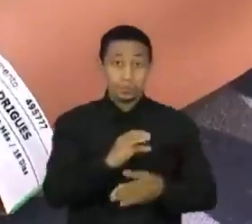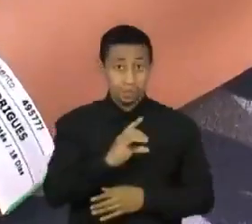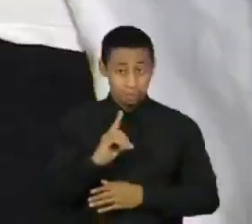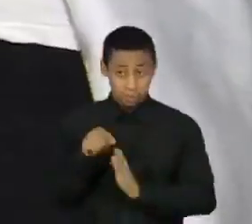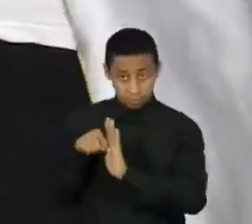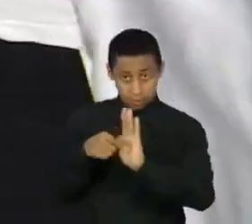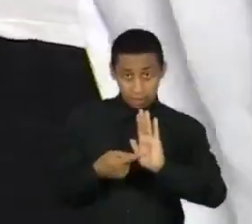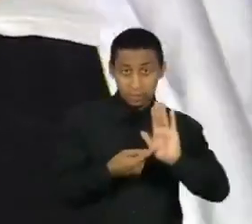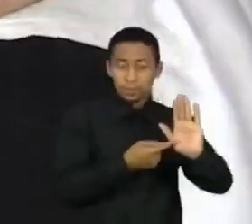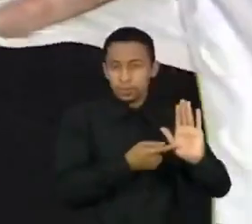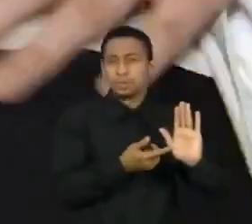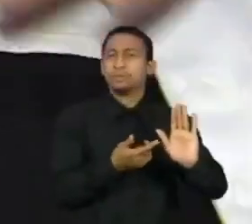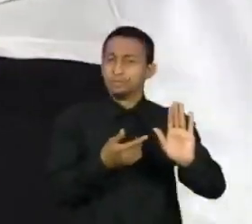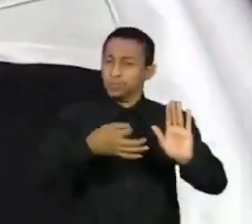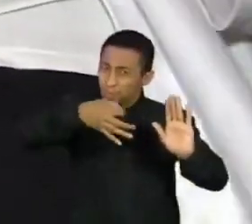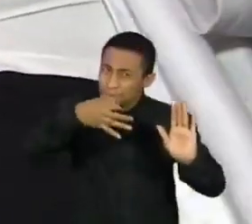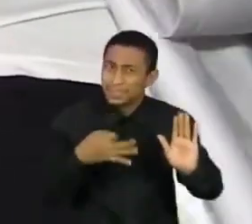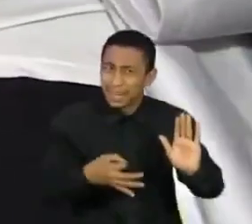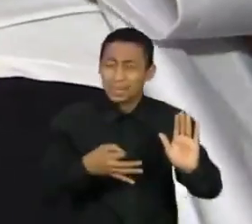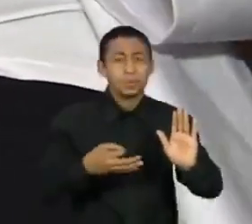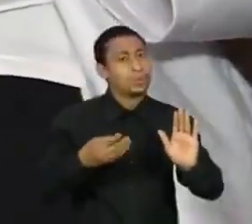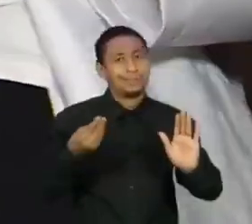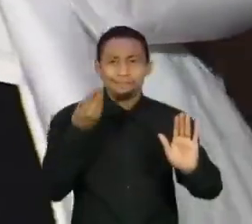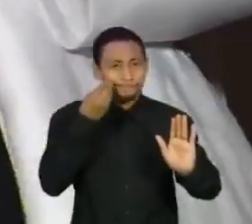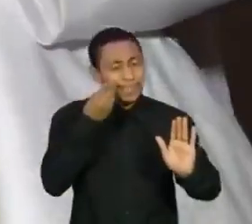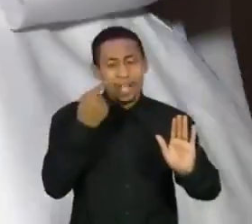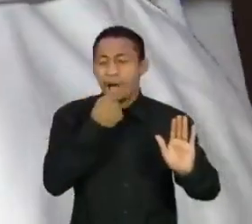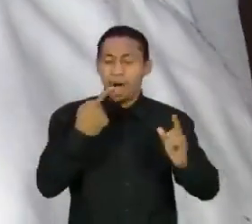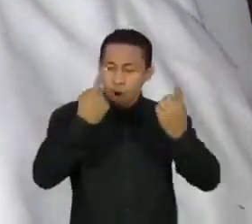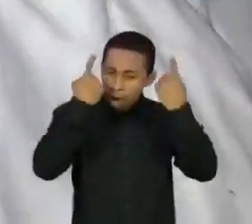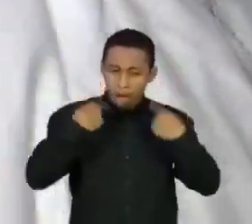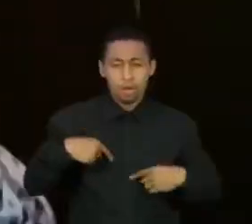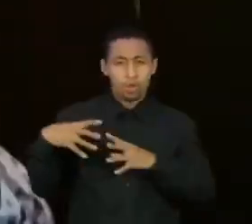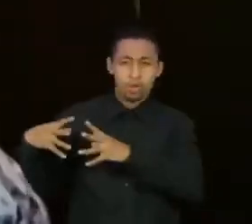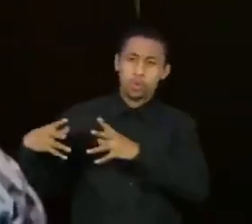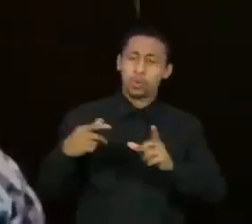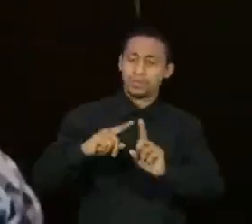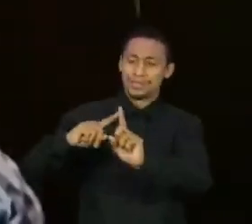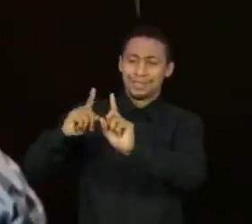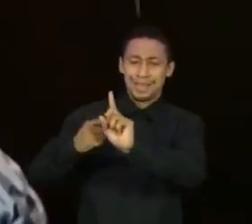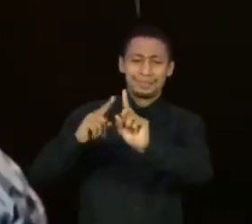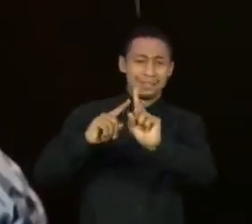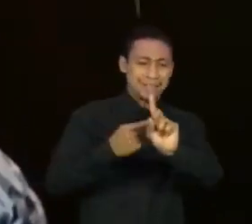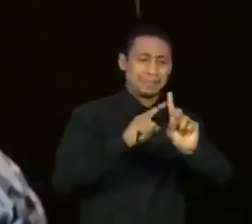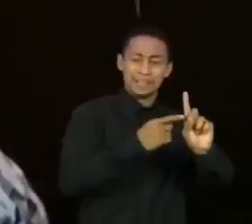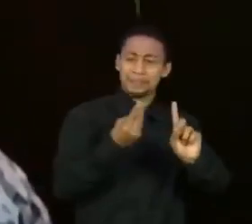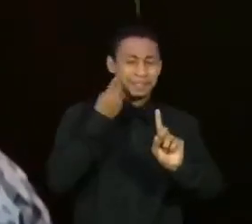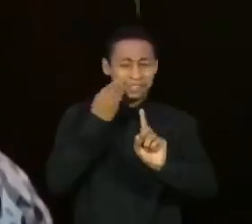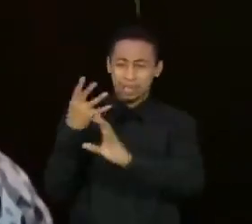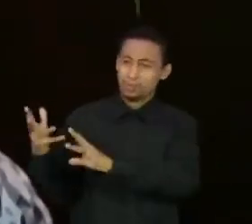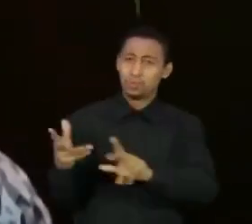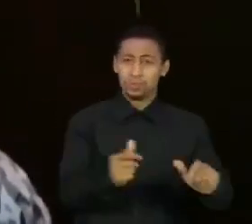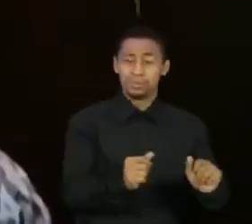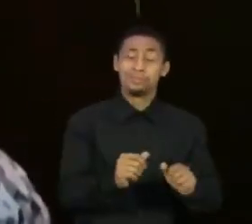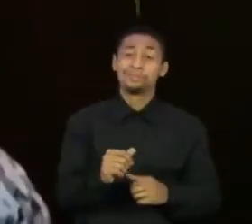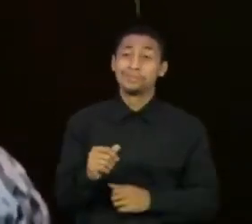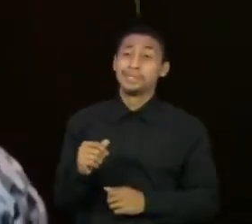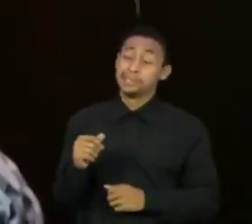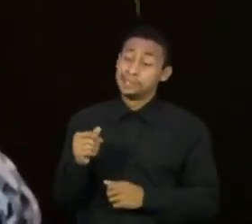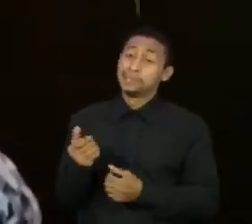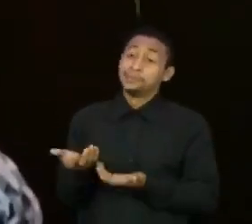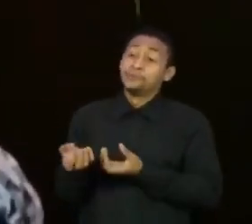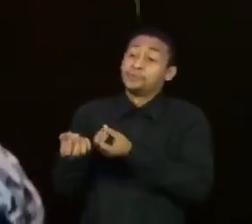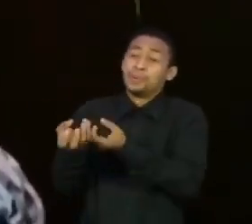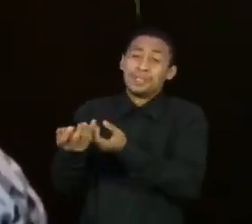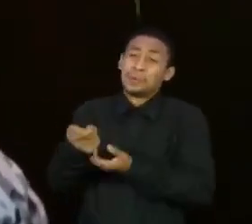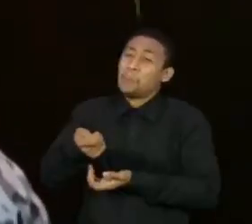pesquisa, o ideal seria testar todas as mulheres que internam para o parto. A gente ainda sabe muito pouco sobre o impacto da